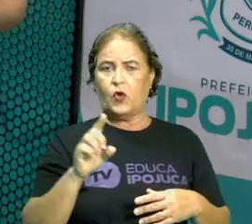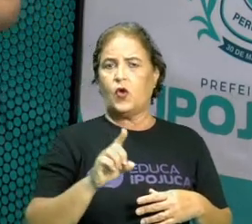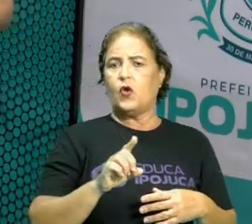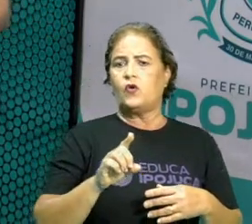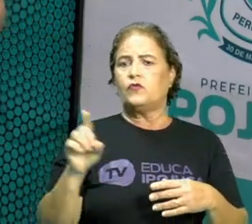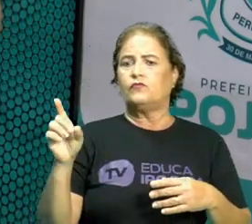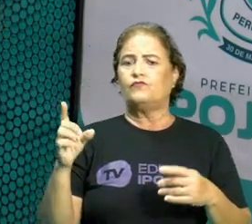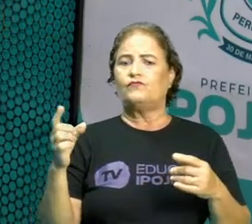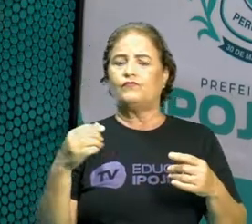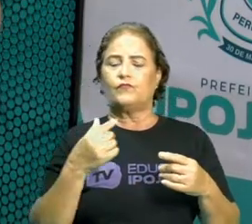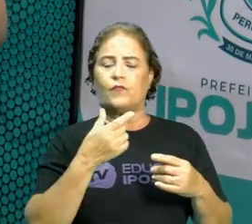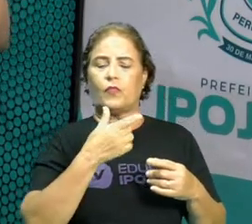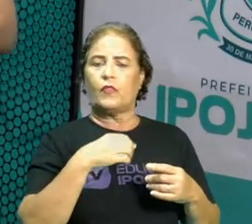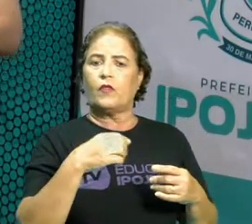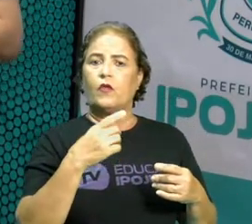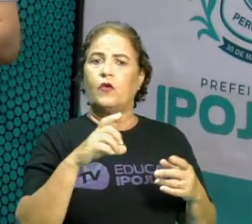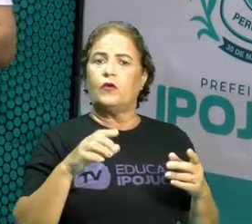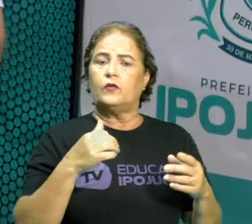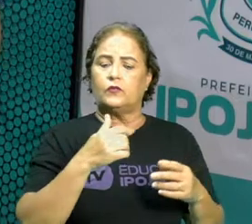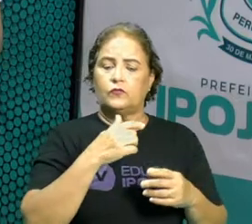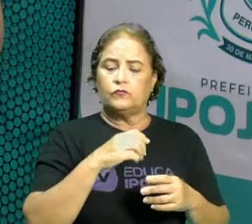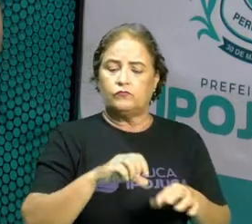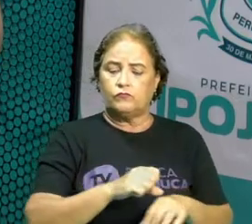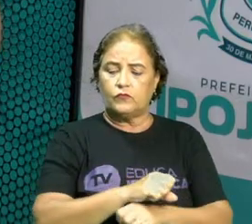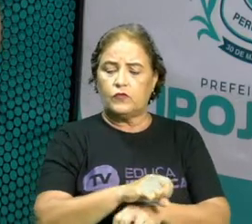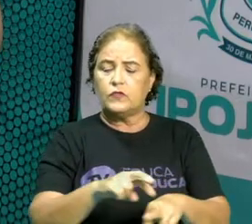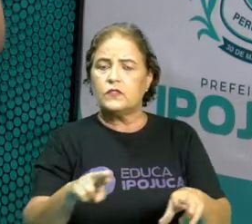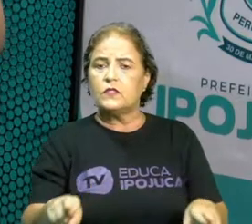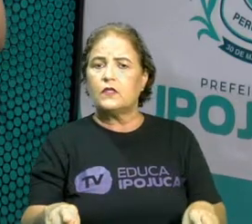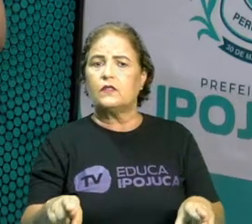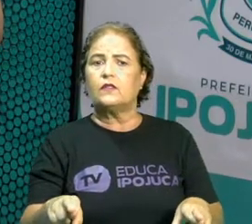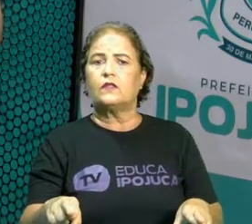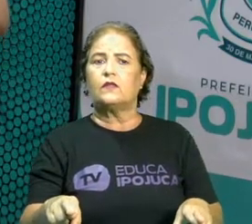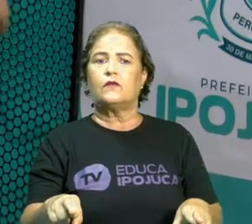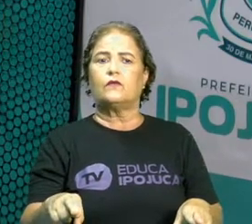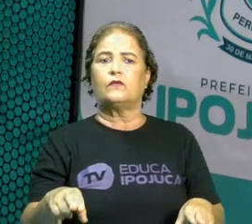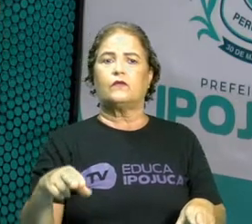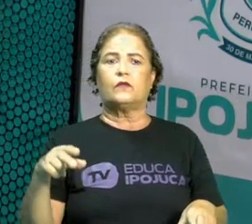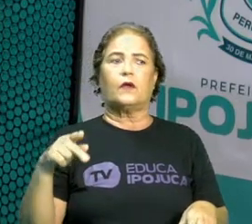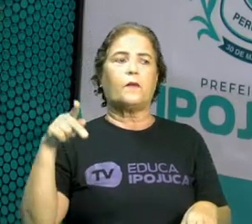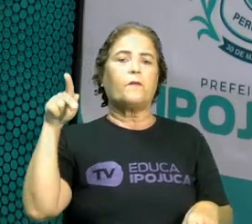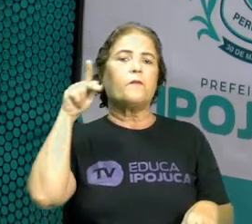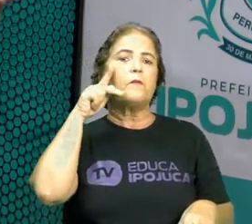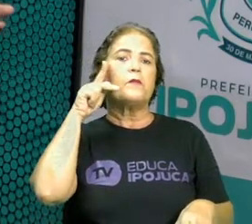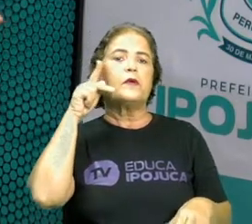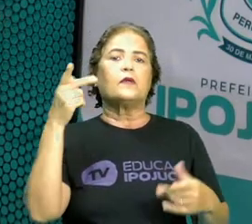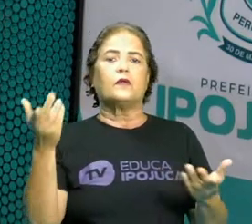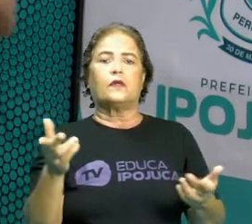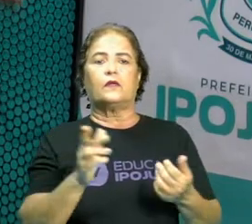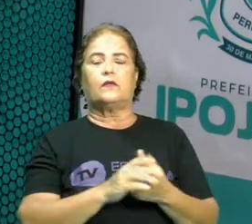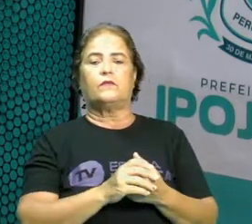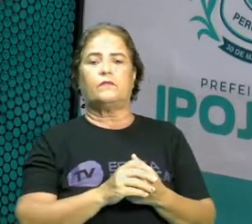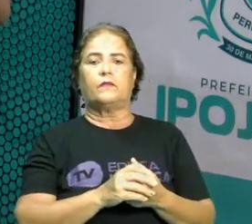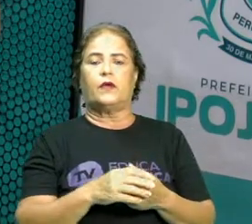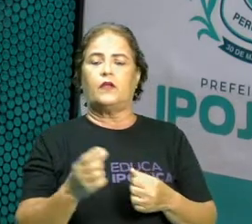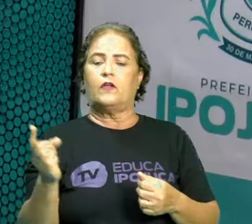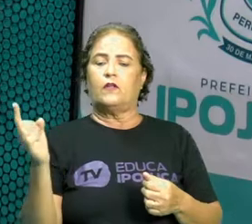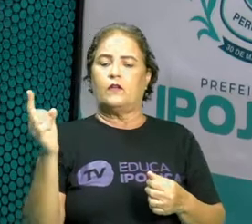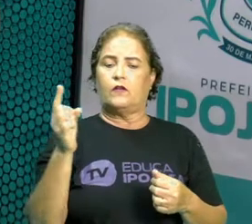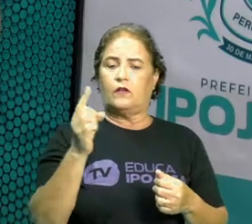muito grande em Pombal, sabe pra onde ele veio com a família, em busca de uma melhor condição de vida?